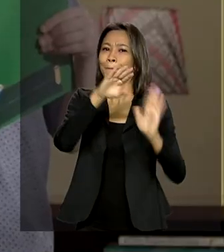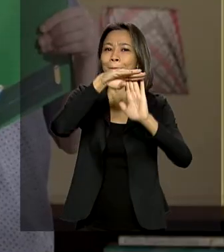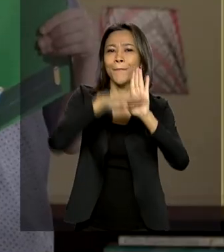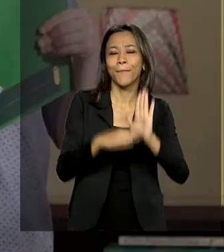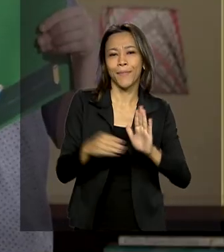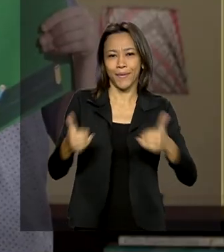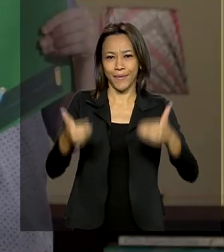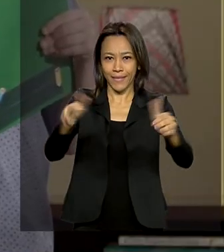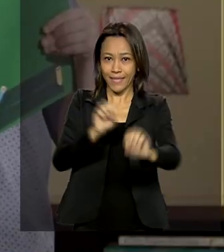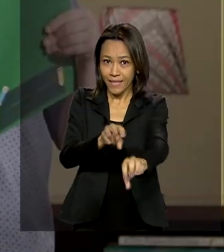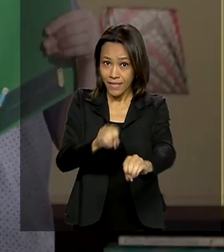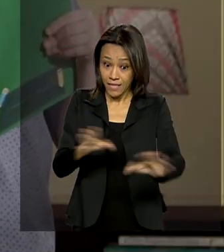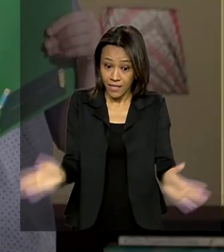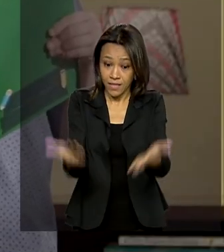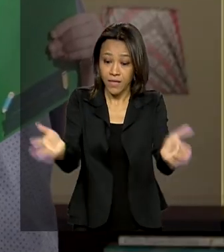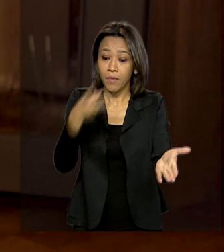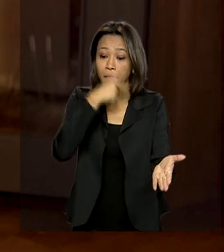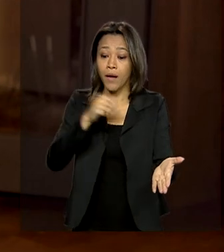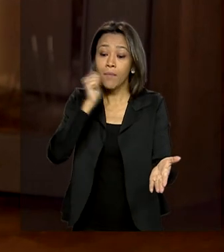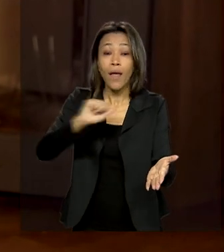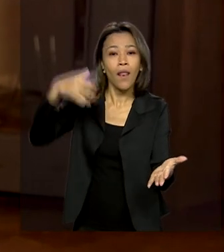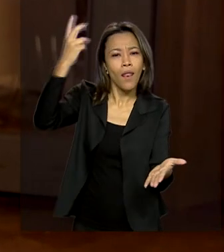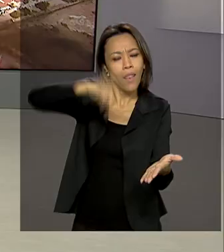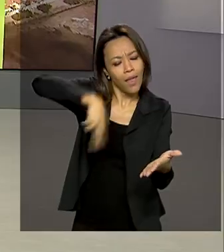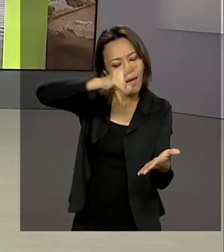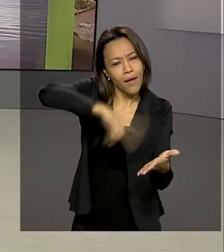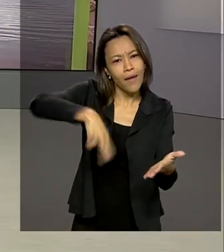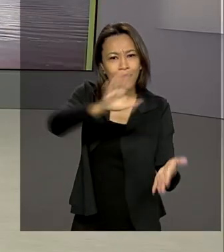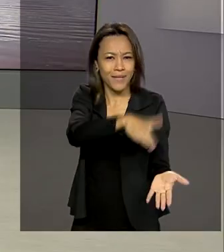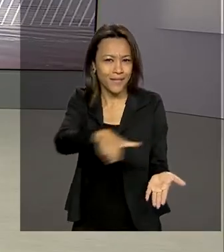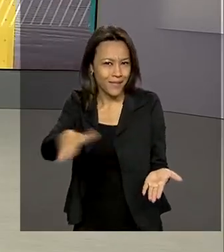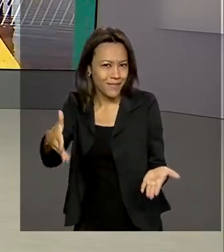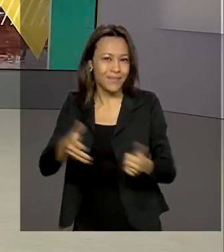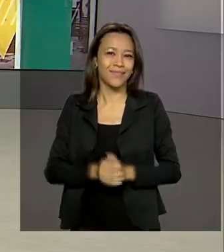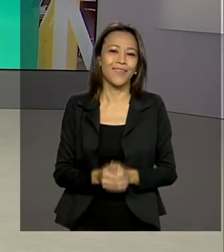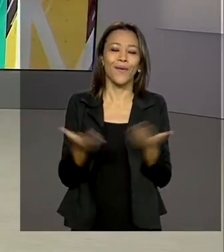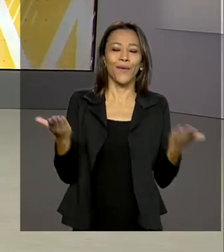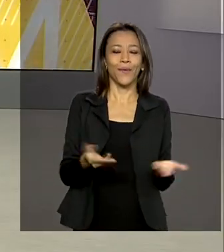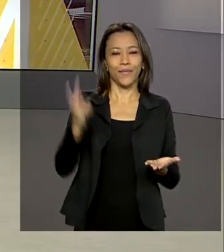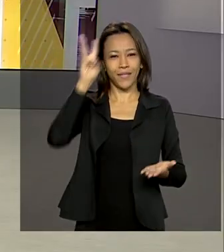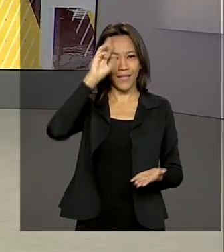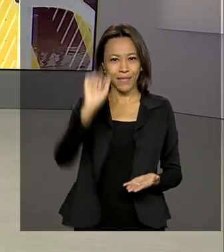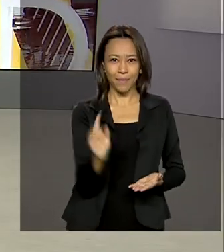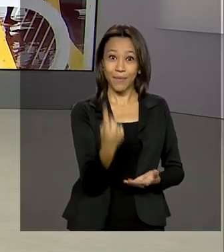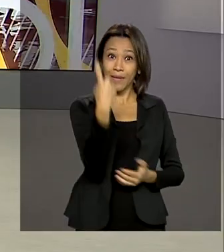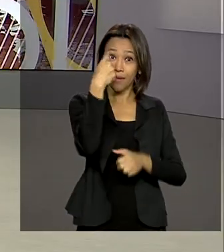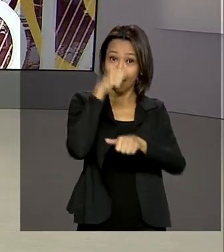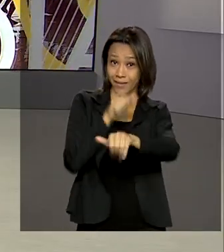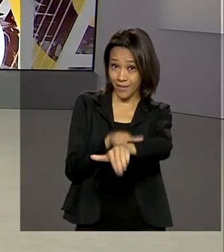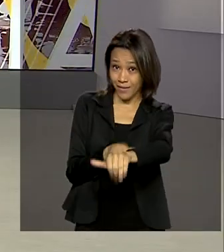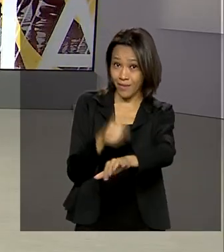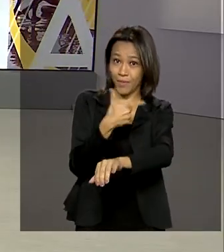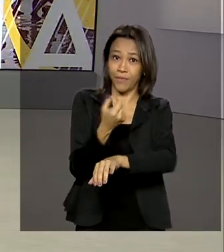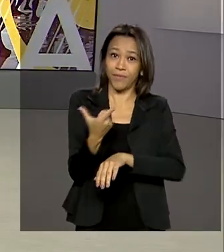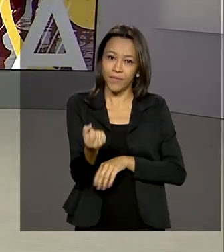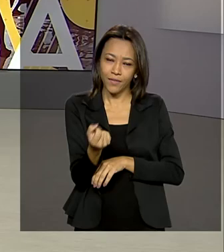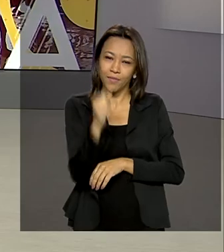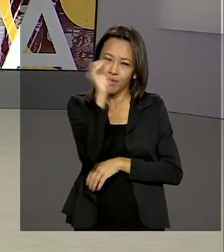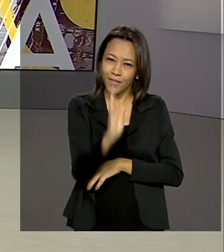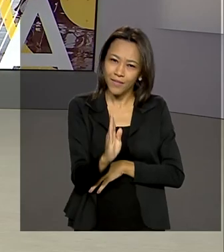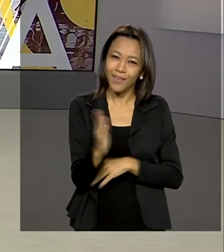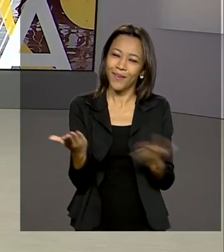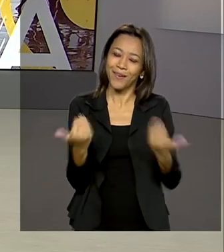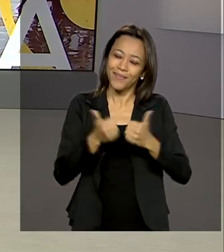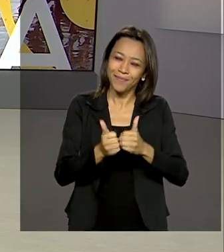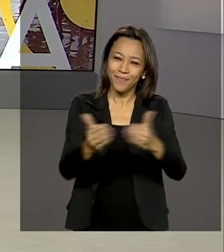incentiva os pais a lerem para as crianças. Hoje é terça-feira, 1º de setembro de 2020. O Brasil